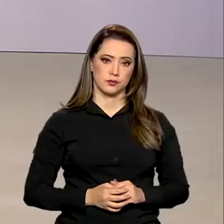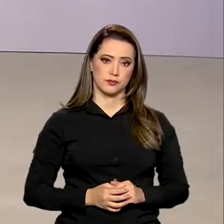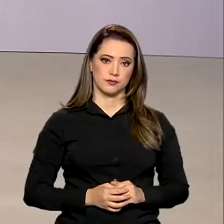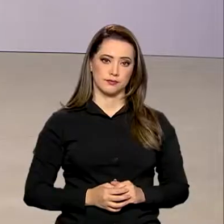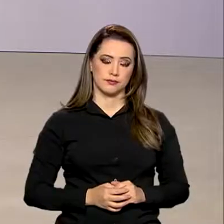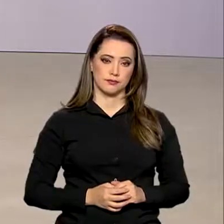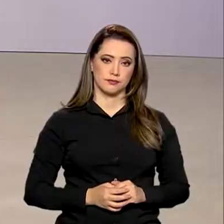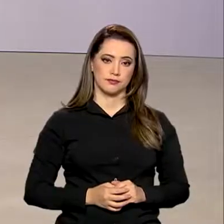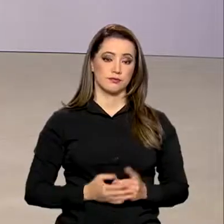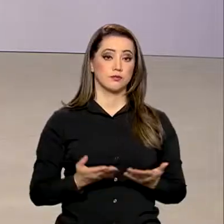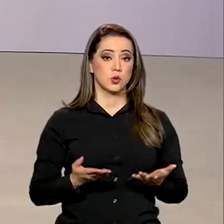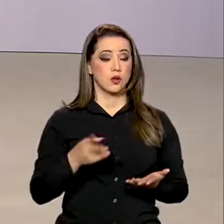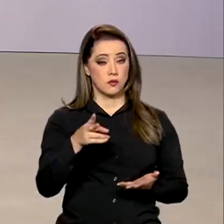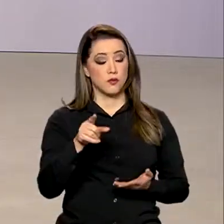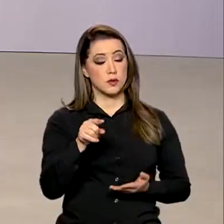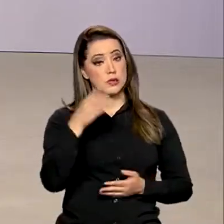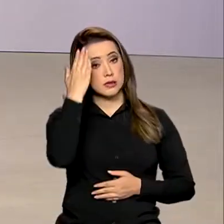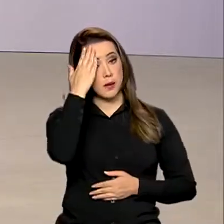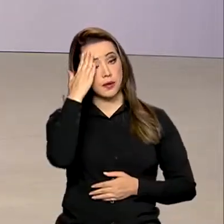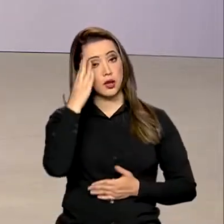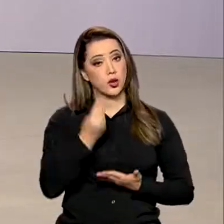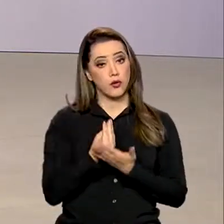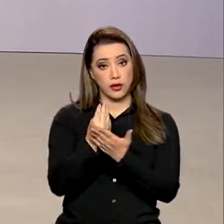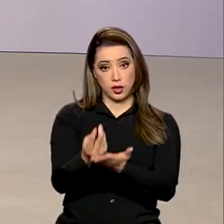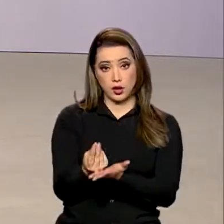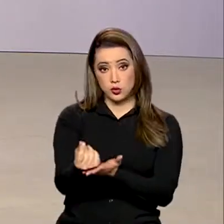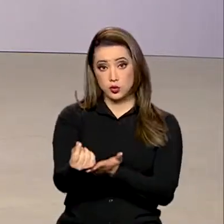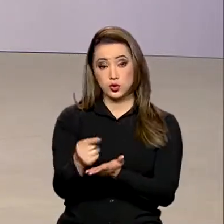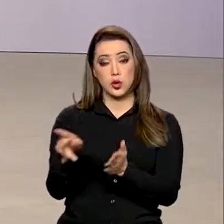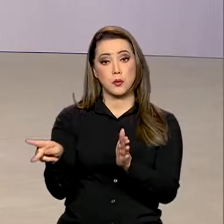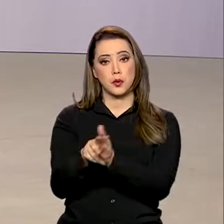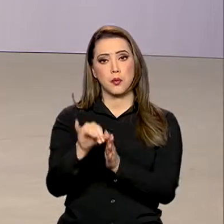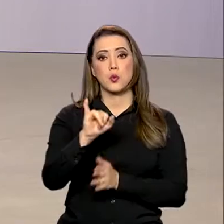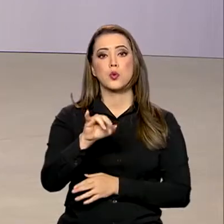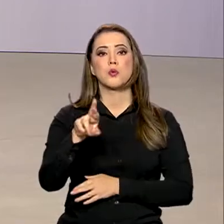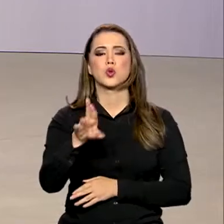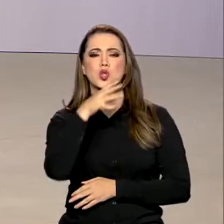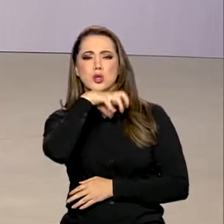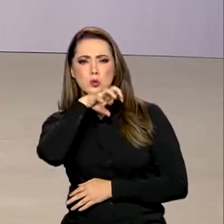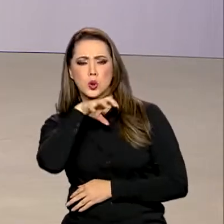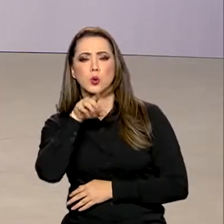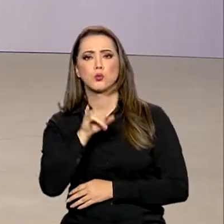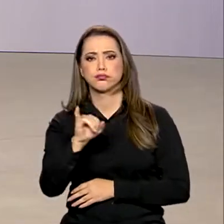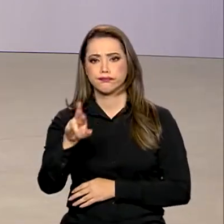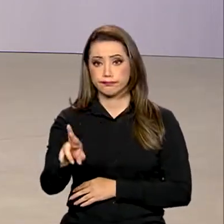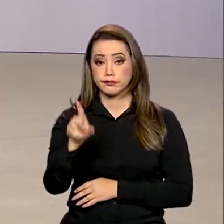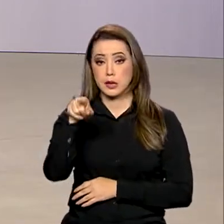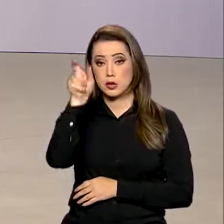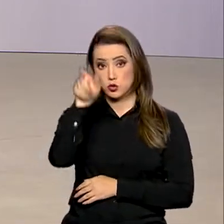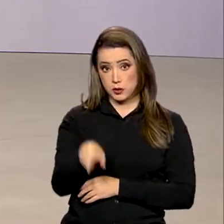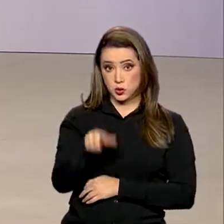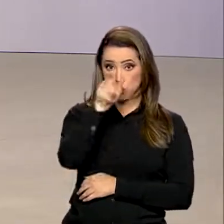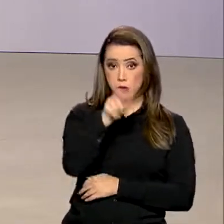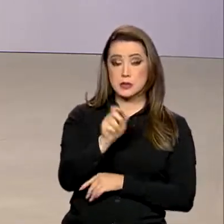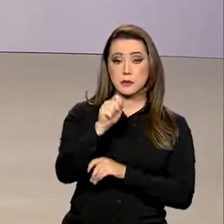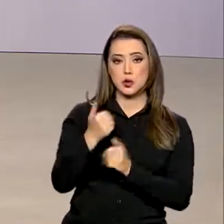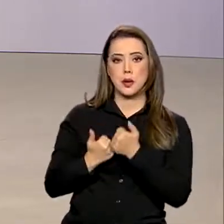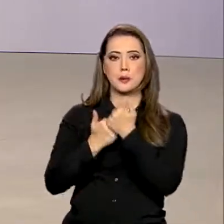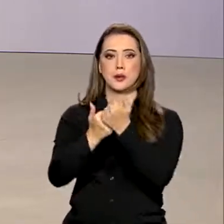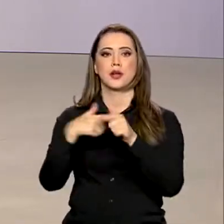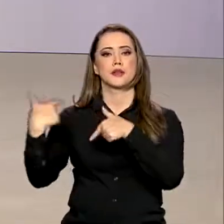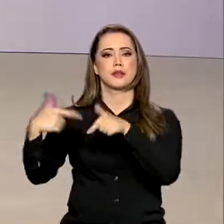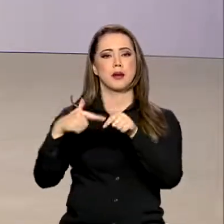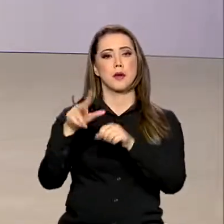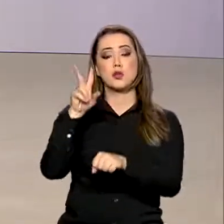E você sabia que doações feitas via declaração do Imposto de Renda de Pessoas Físicas contribuem para